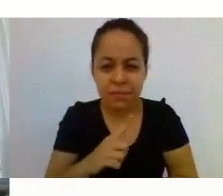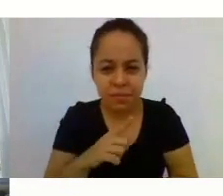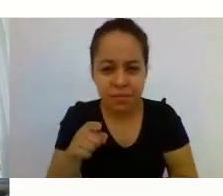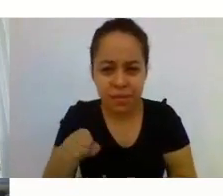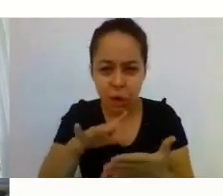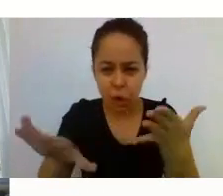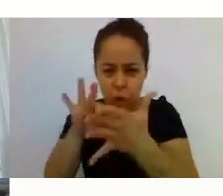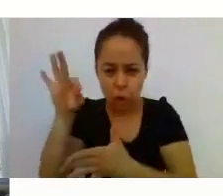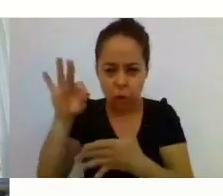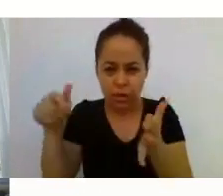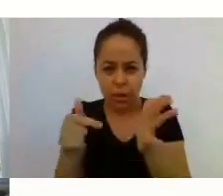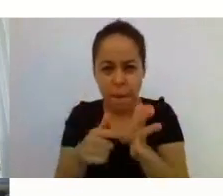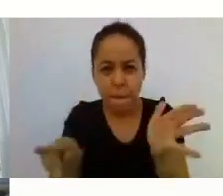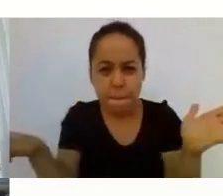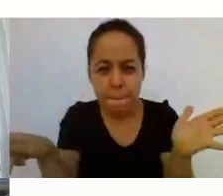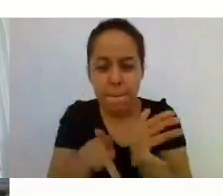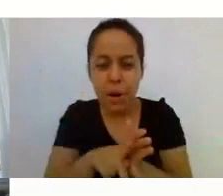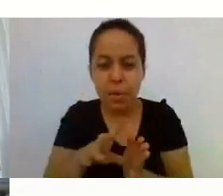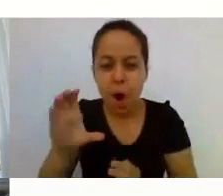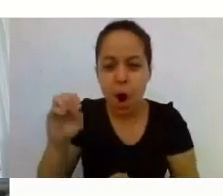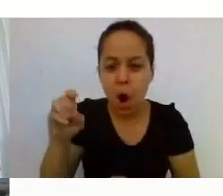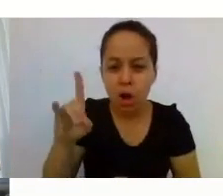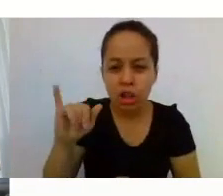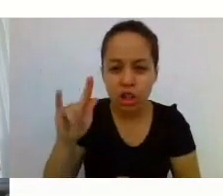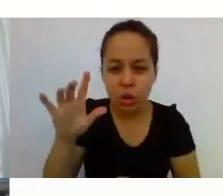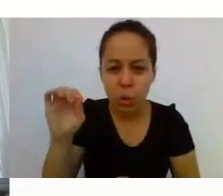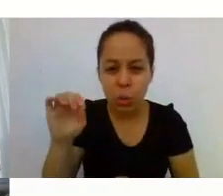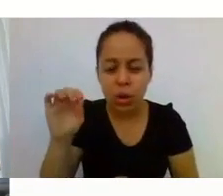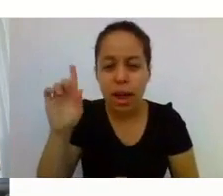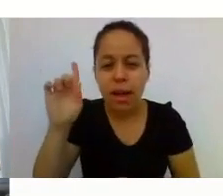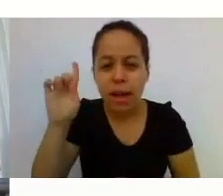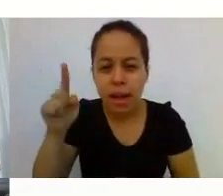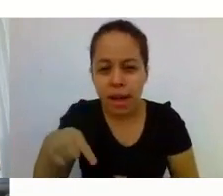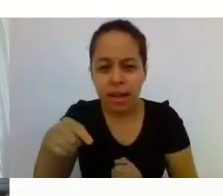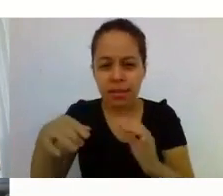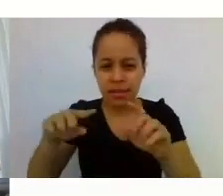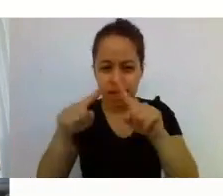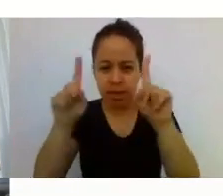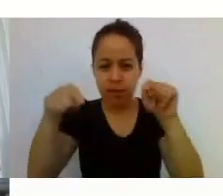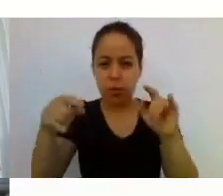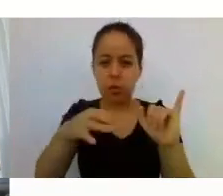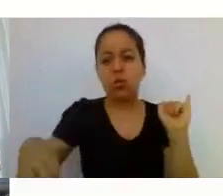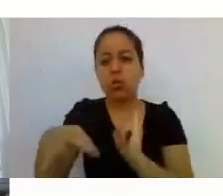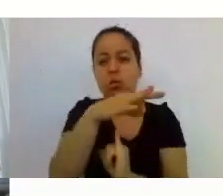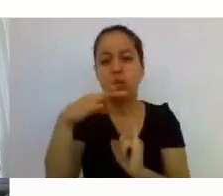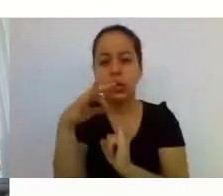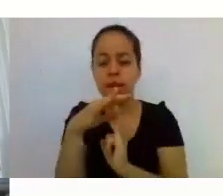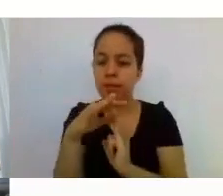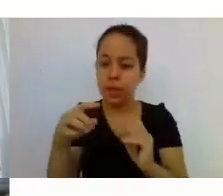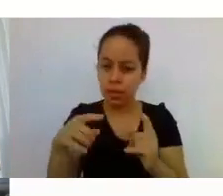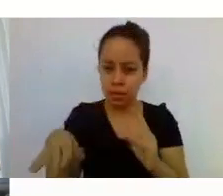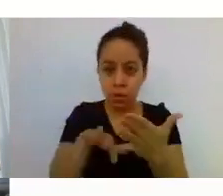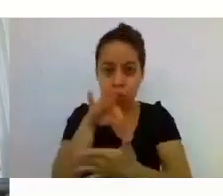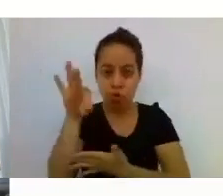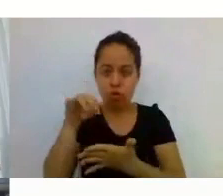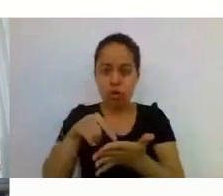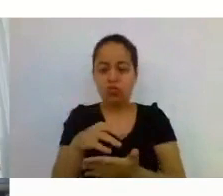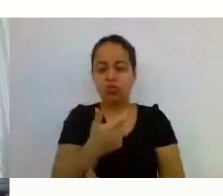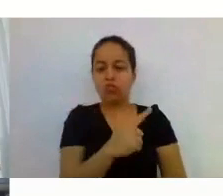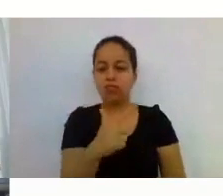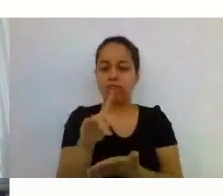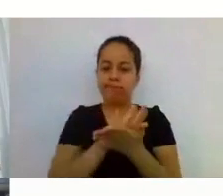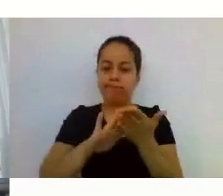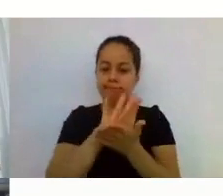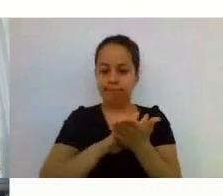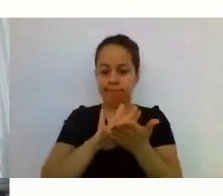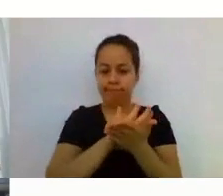sorteio para os códigos 014 Servidores do IFES PCD e 015